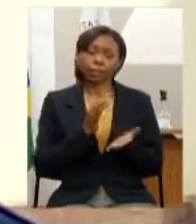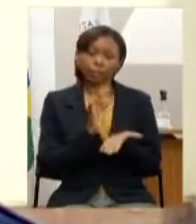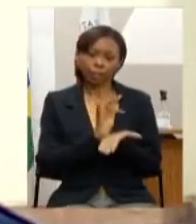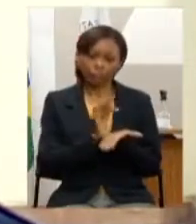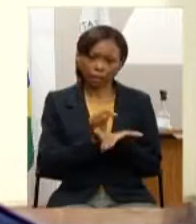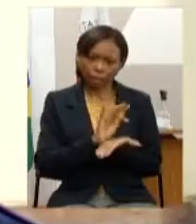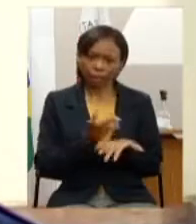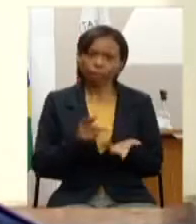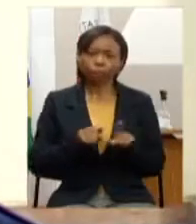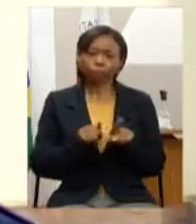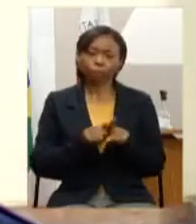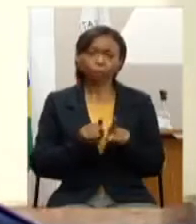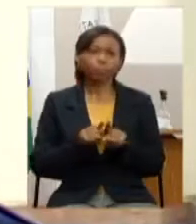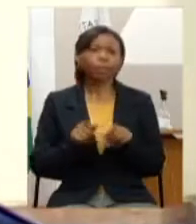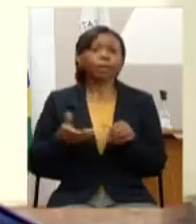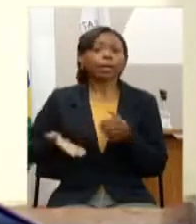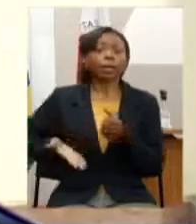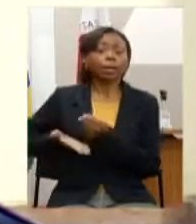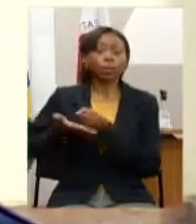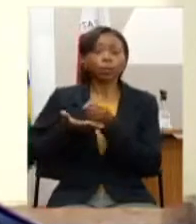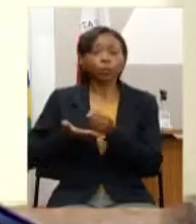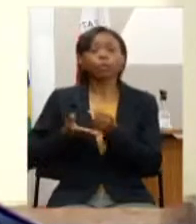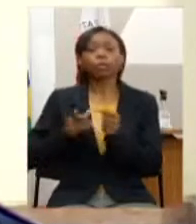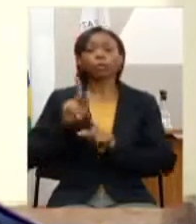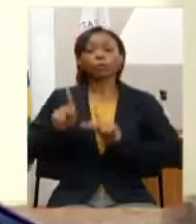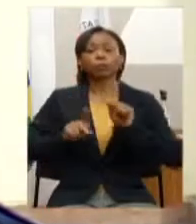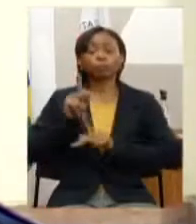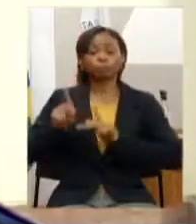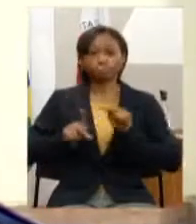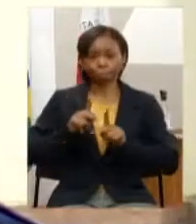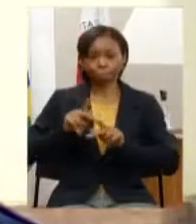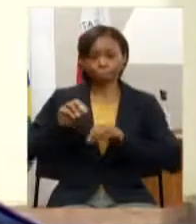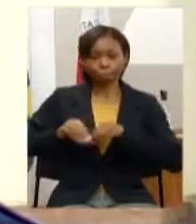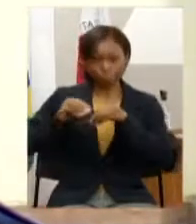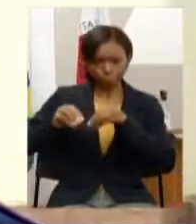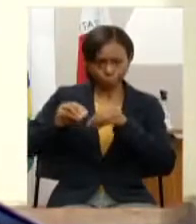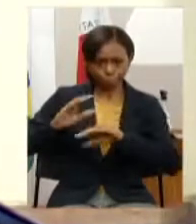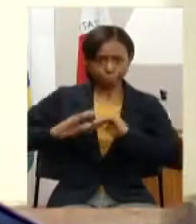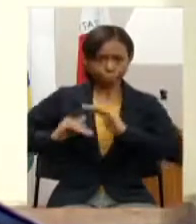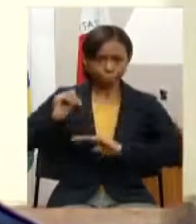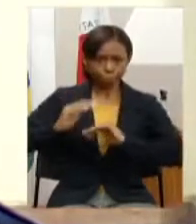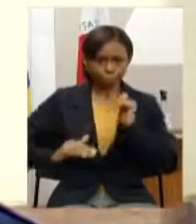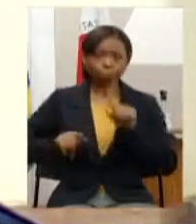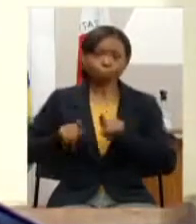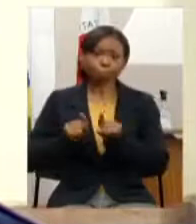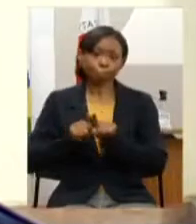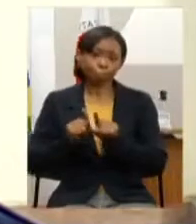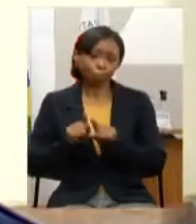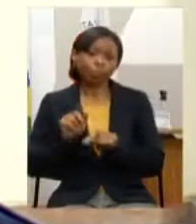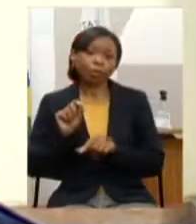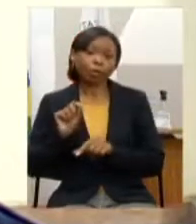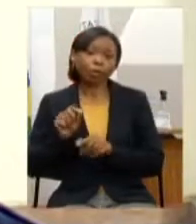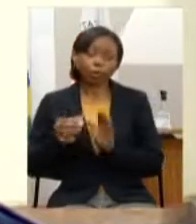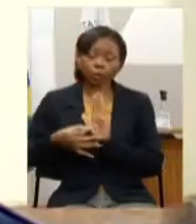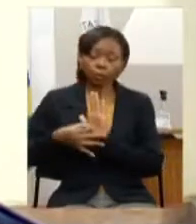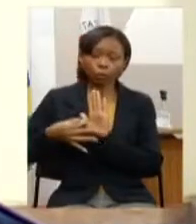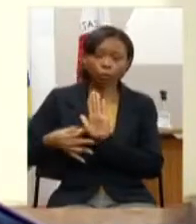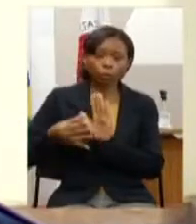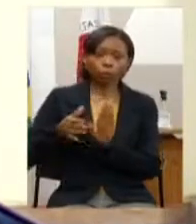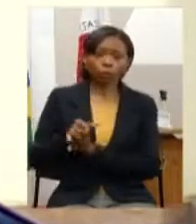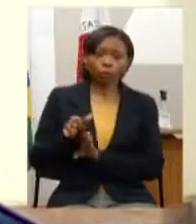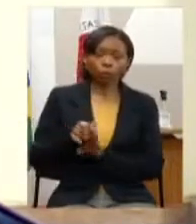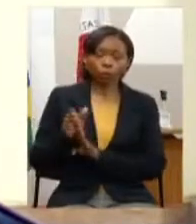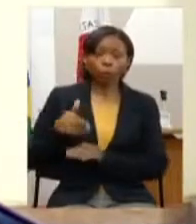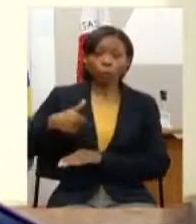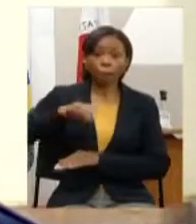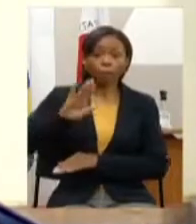proporcionar aos produtores rurais e demais clientes informações técnicas que possibilite a ampliação da oferta